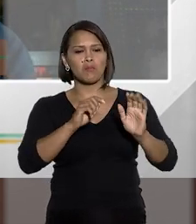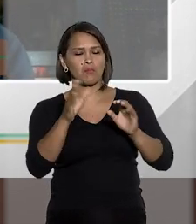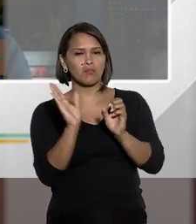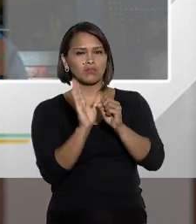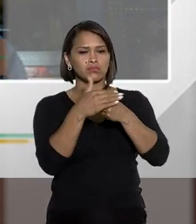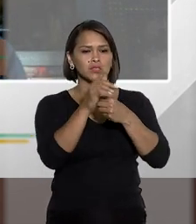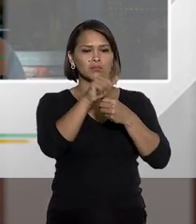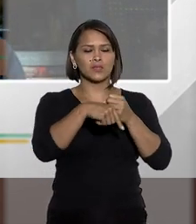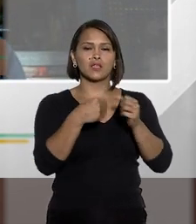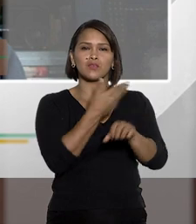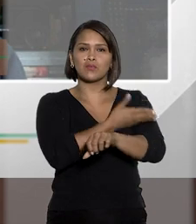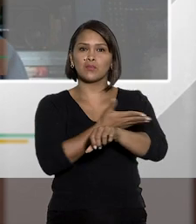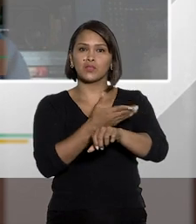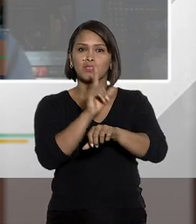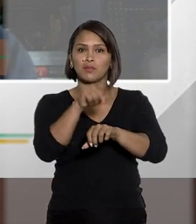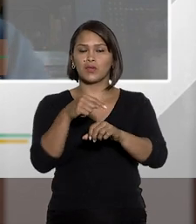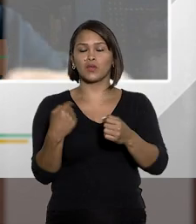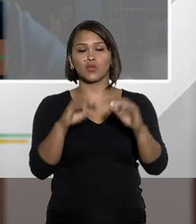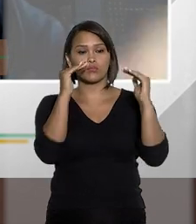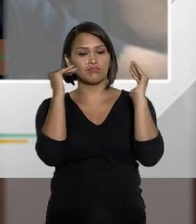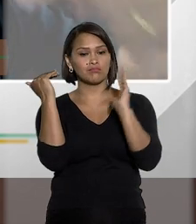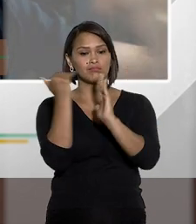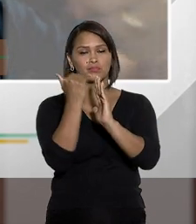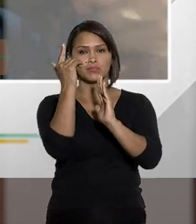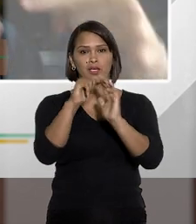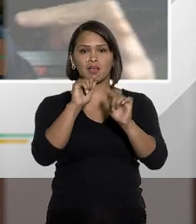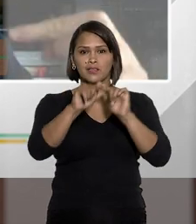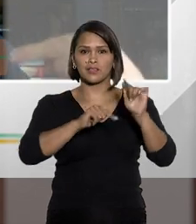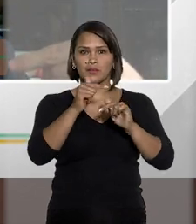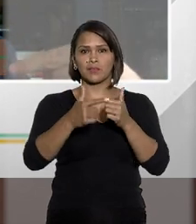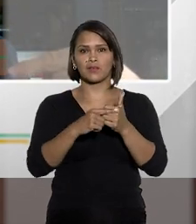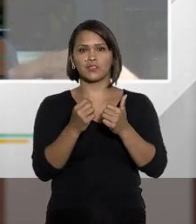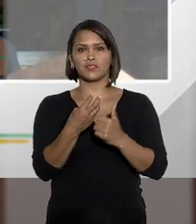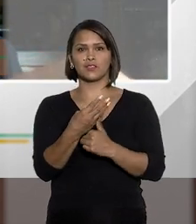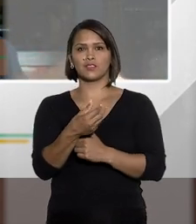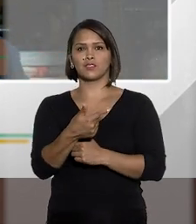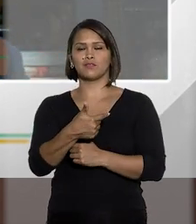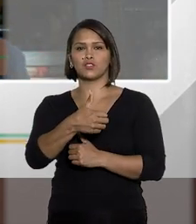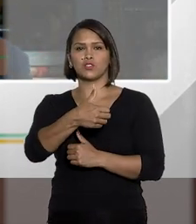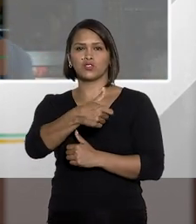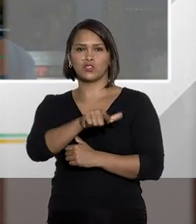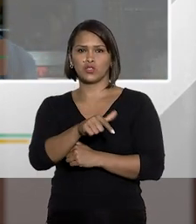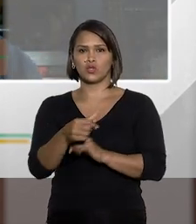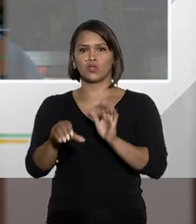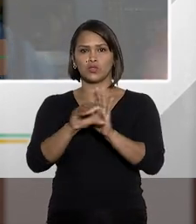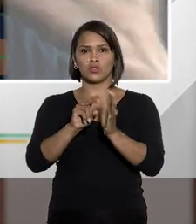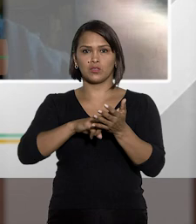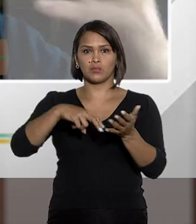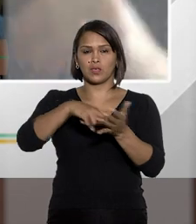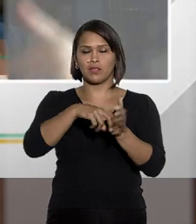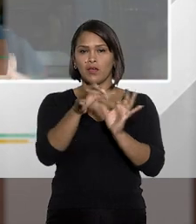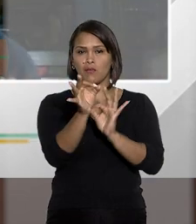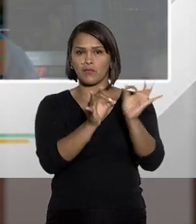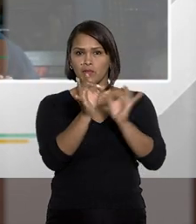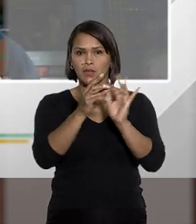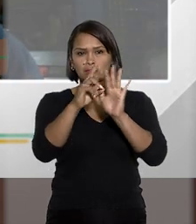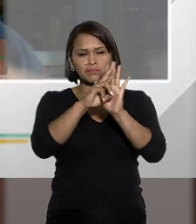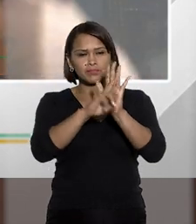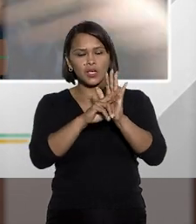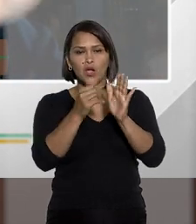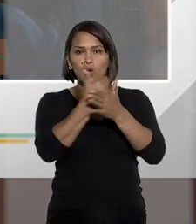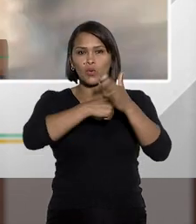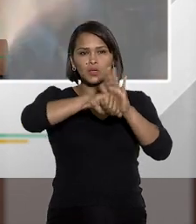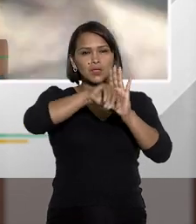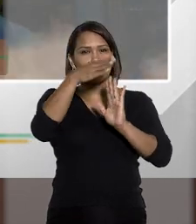como uma luva para esse comportamento. O que nos obriga a trabalhar com o artigo 322 do Código Penal é a violência arbitrária.